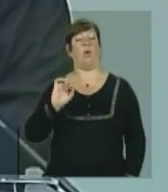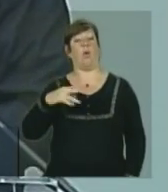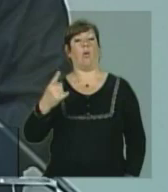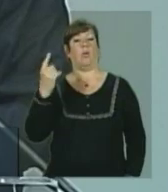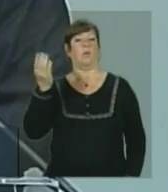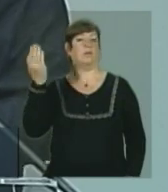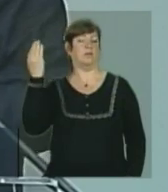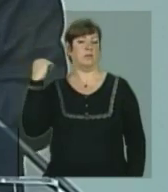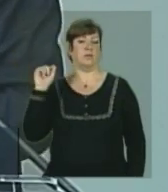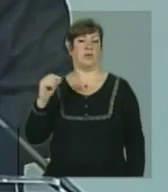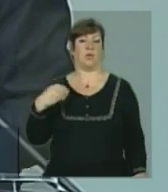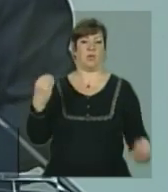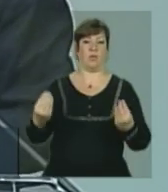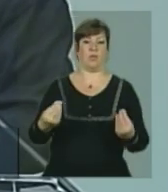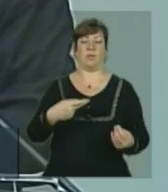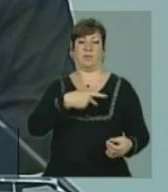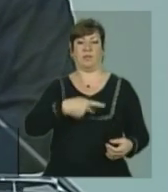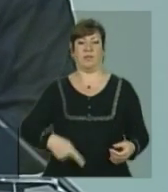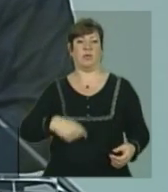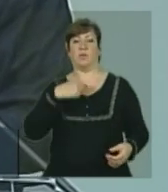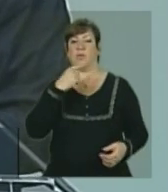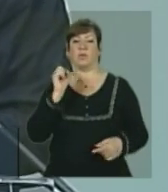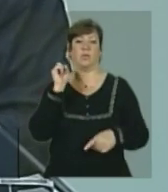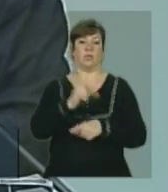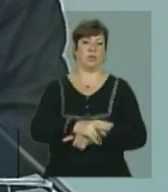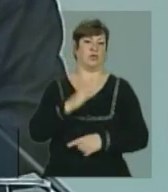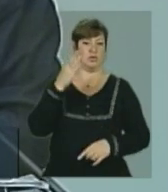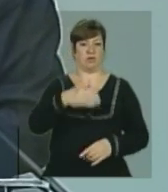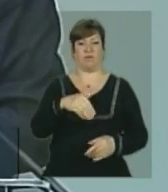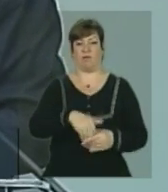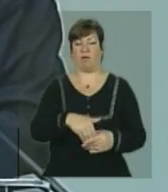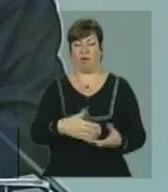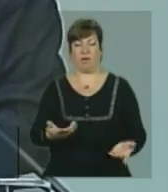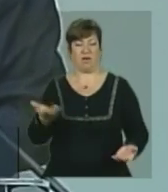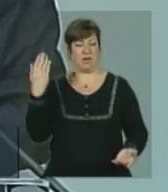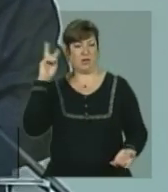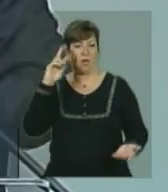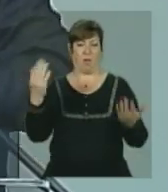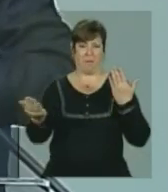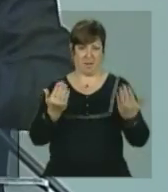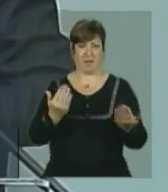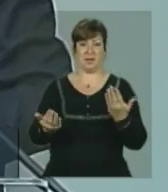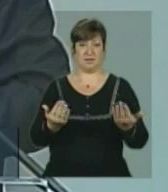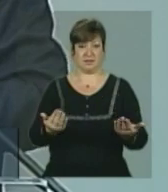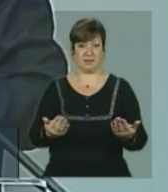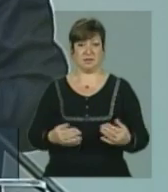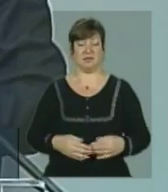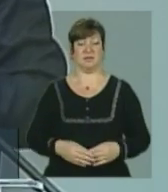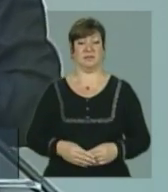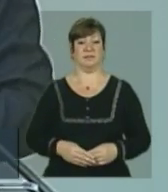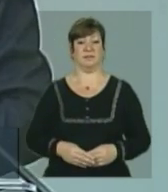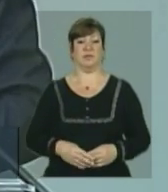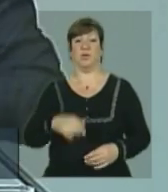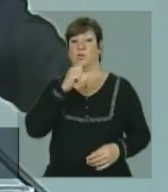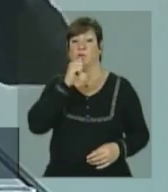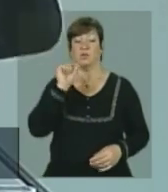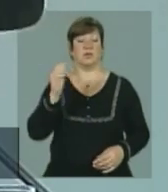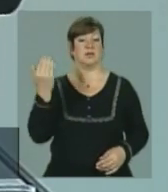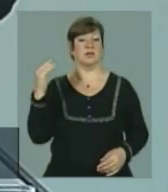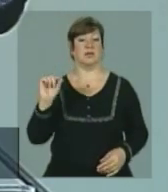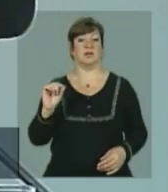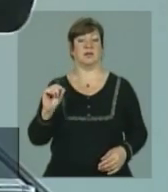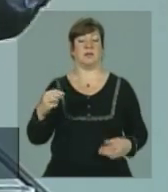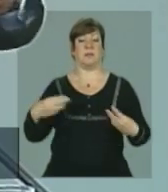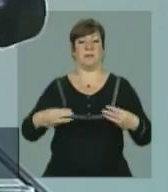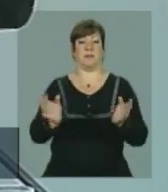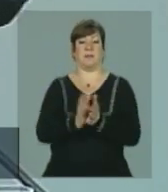em que o presidente não chegou ao poder eleito diretamente, onde não havia Ministério Público,